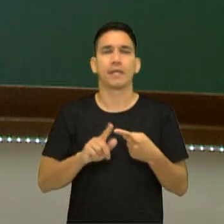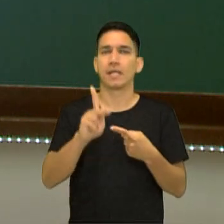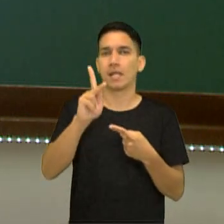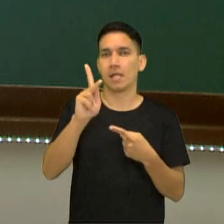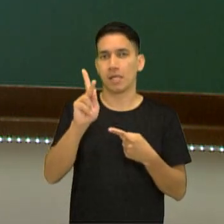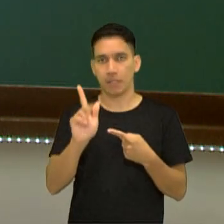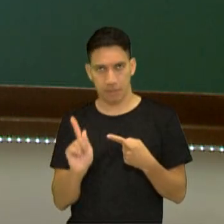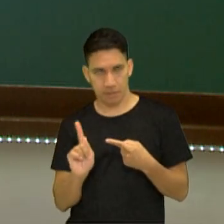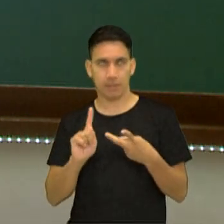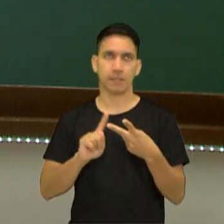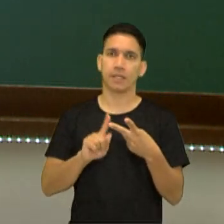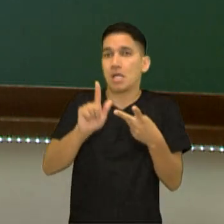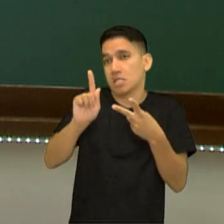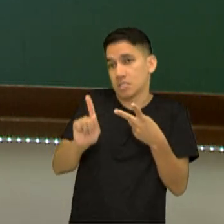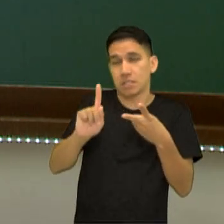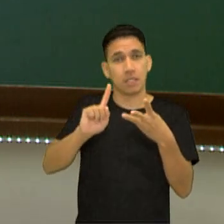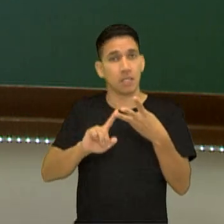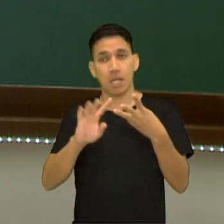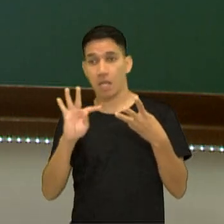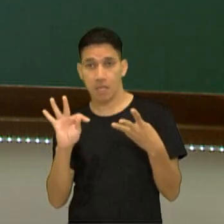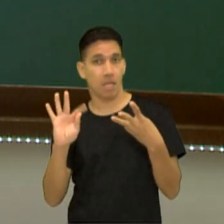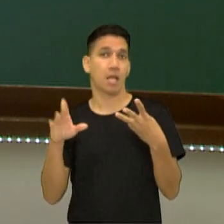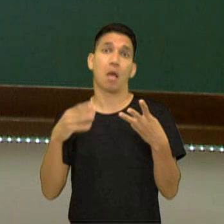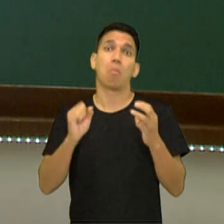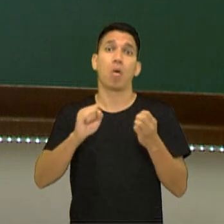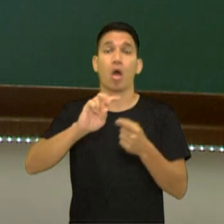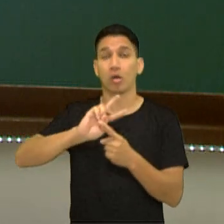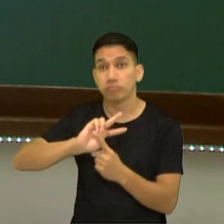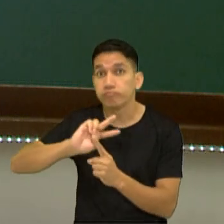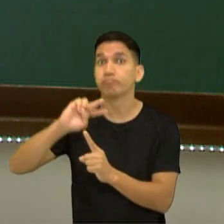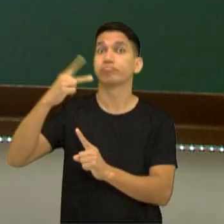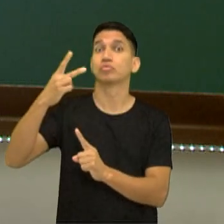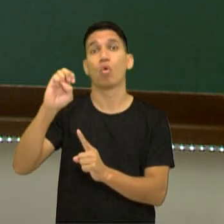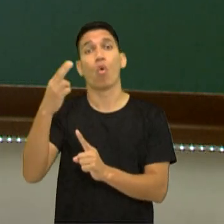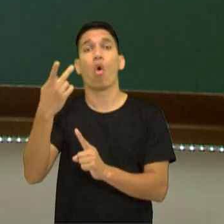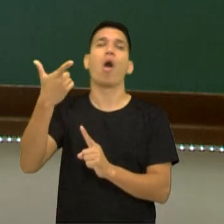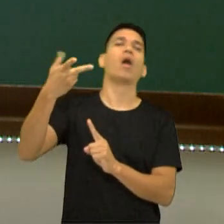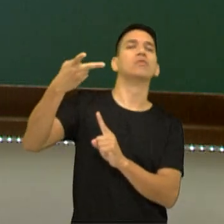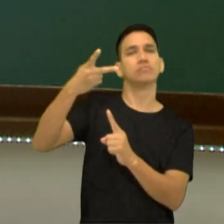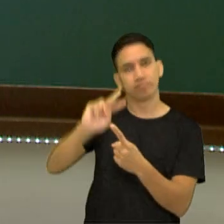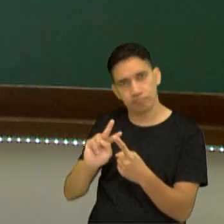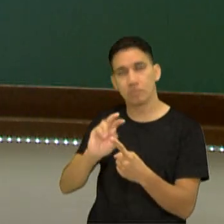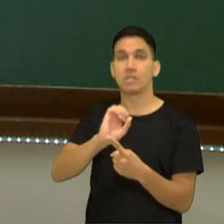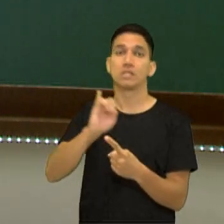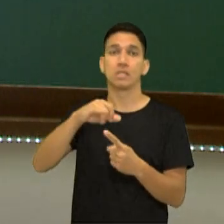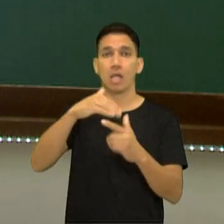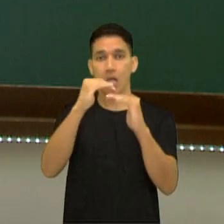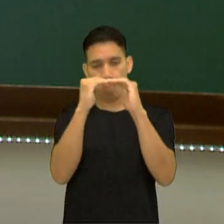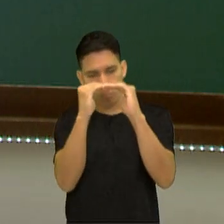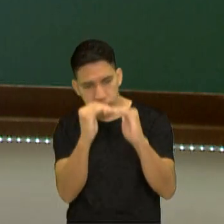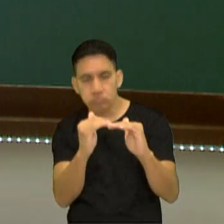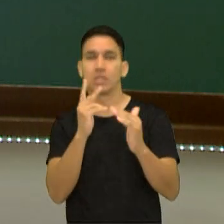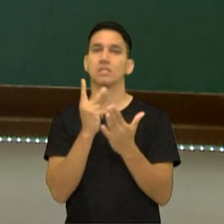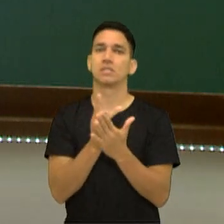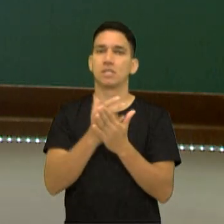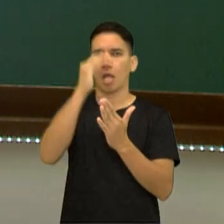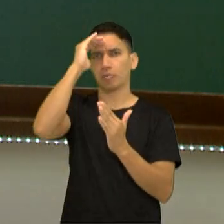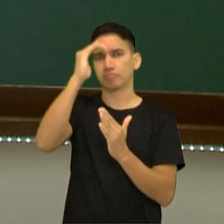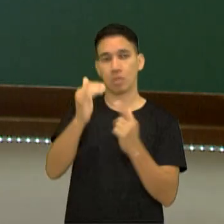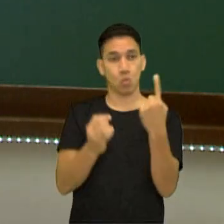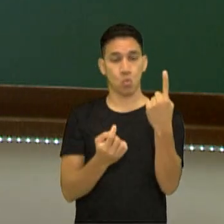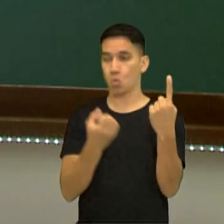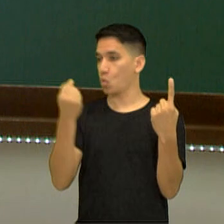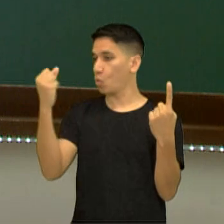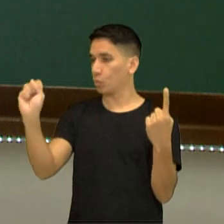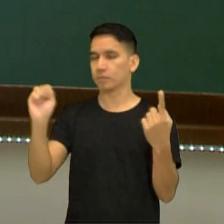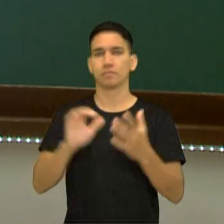gramas ou toneladas, posso estar dobrando ou diminuindo essas quantidades, se eu obedecer sempre a proporção de 1 para 8.